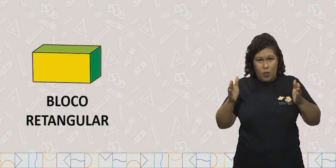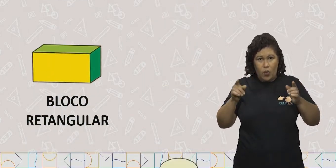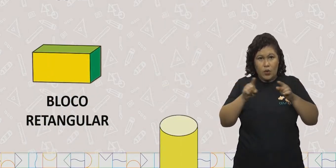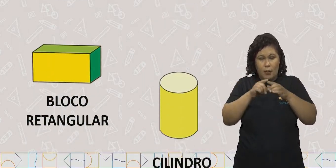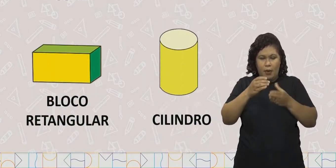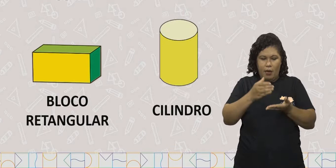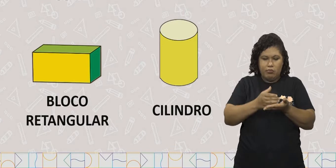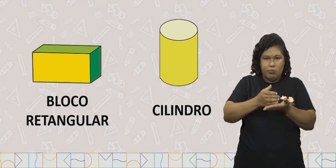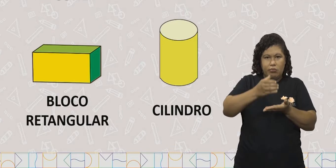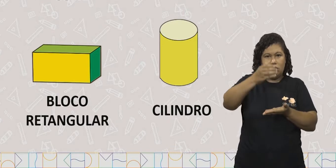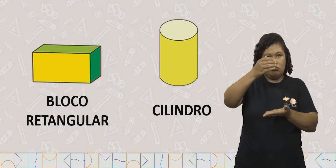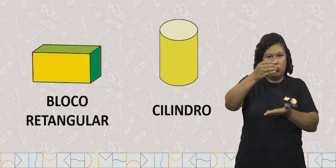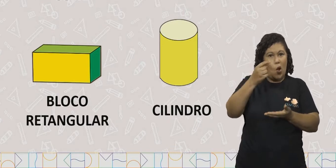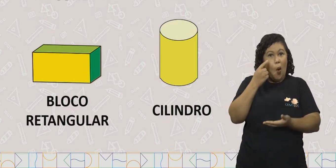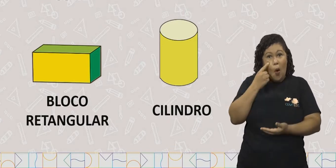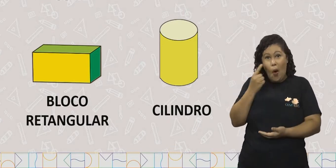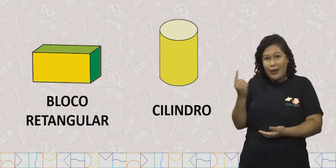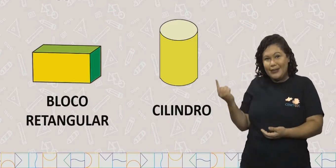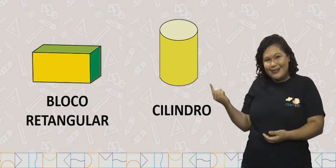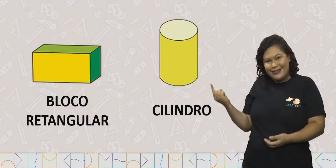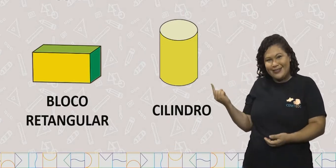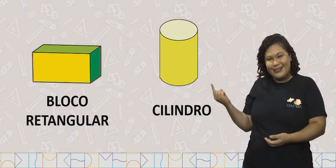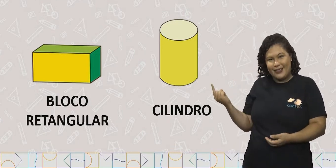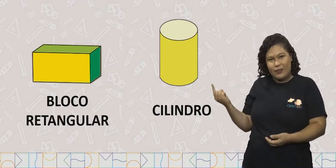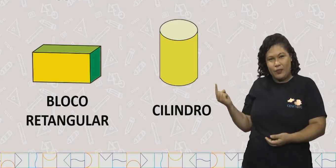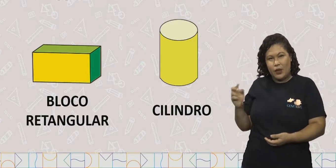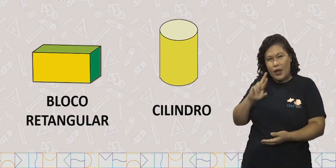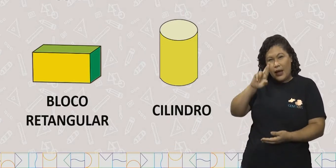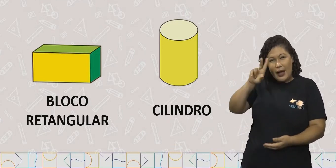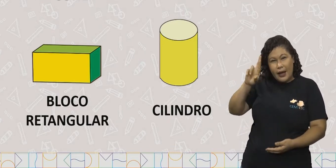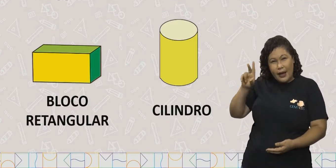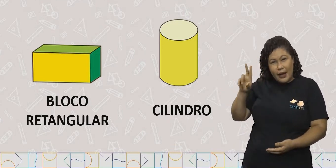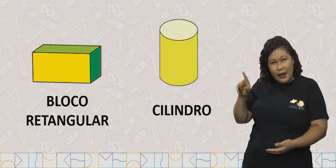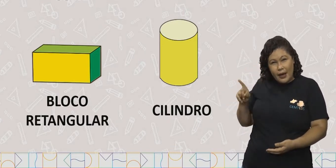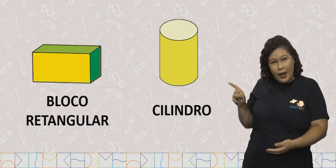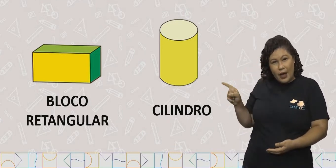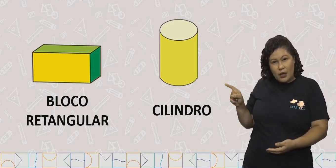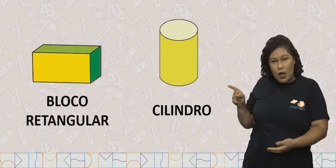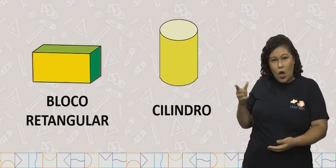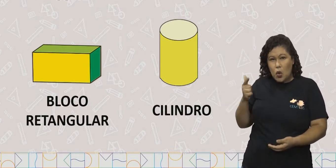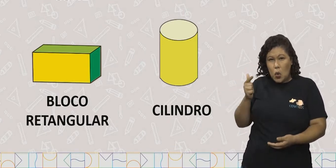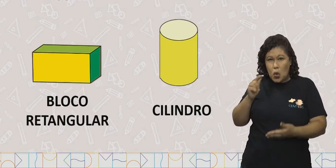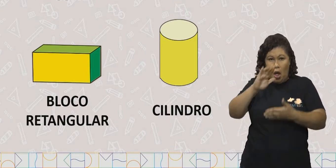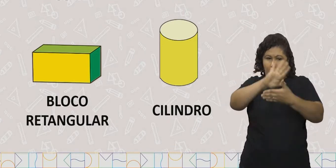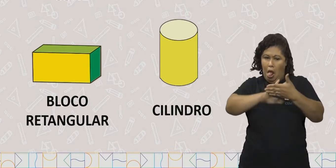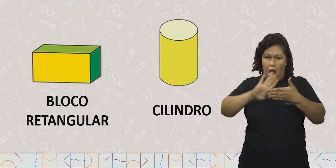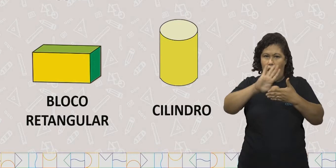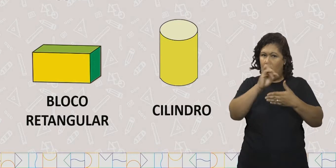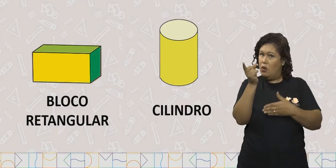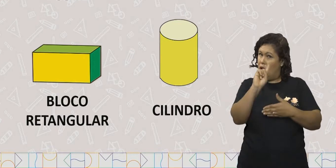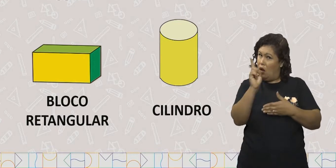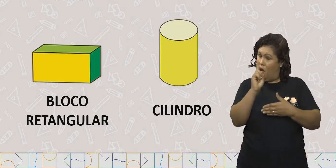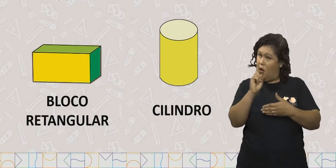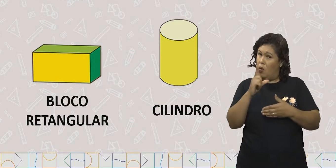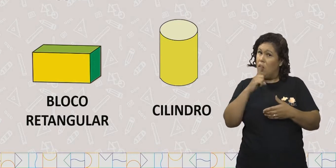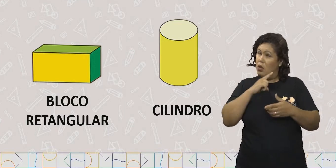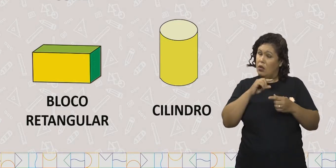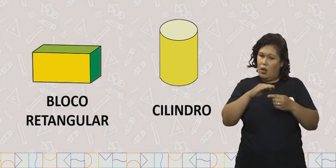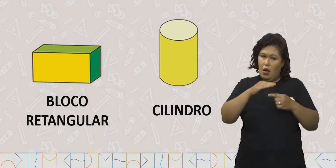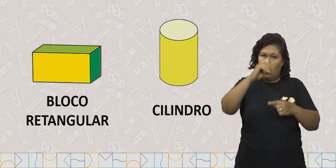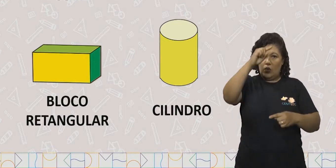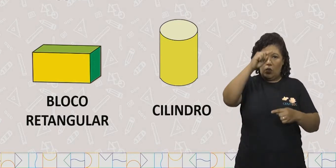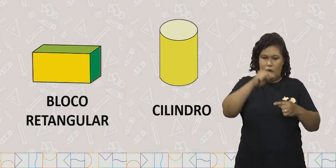e o cilindro. As figuras geométricas espaciais não são achatadas. Elas possuem